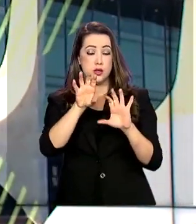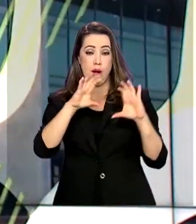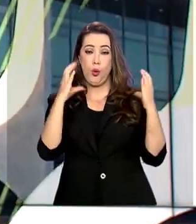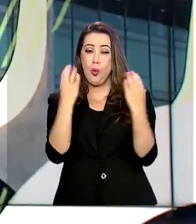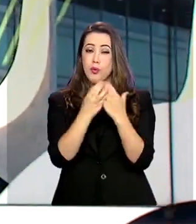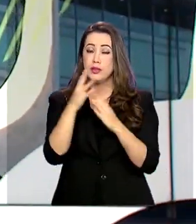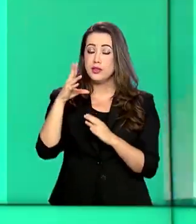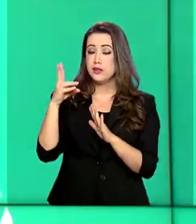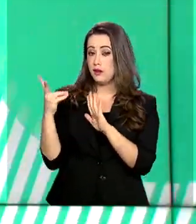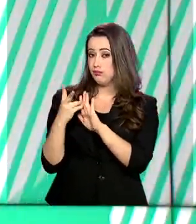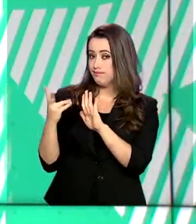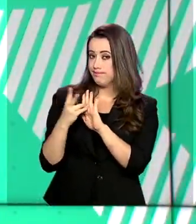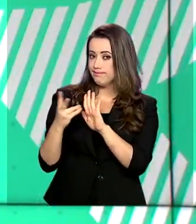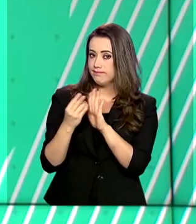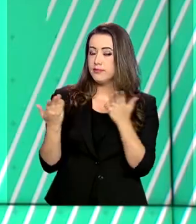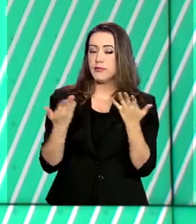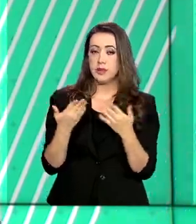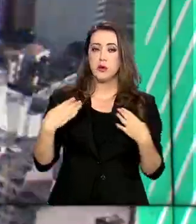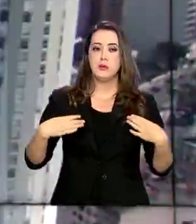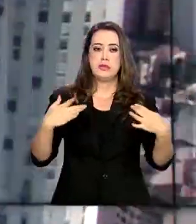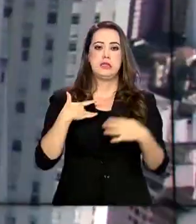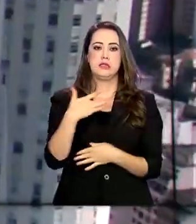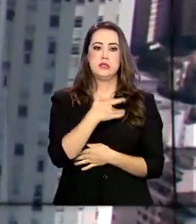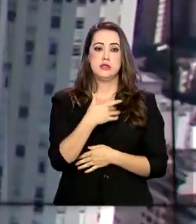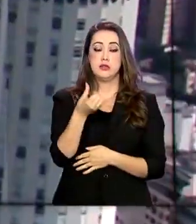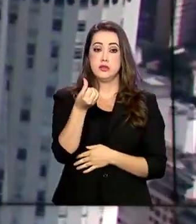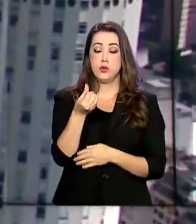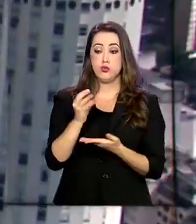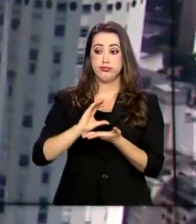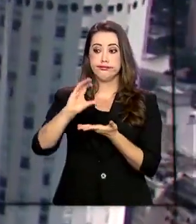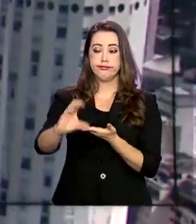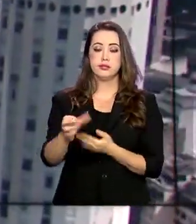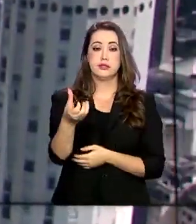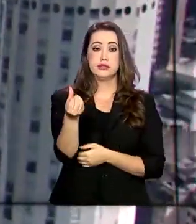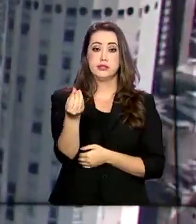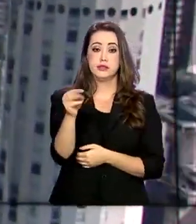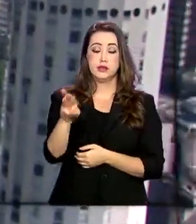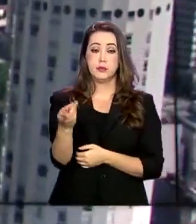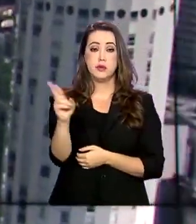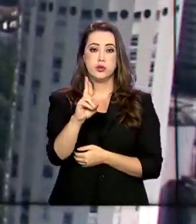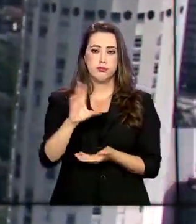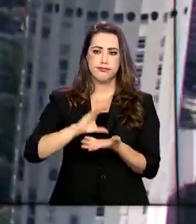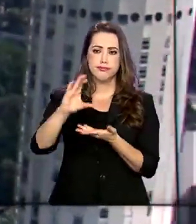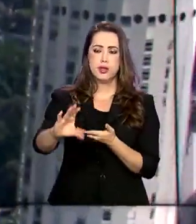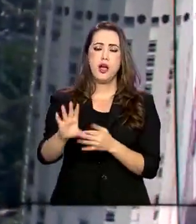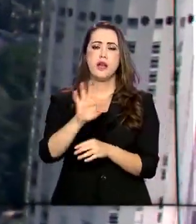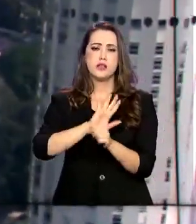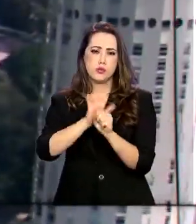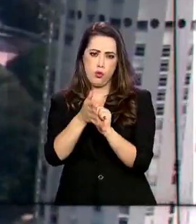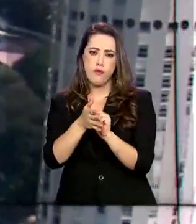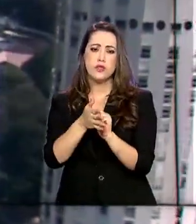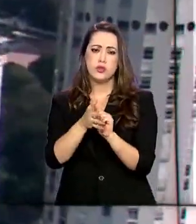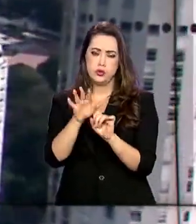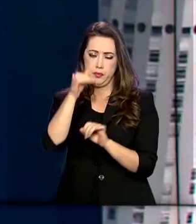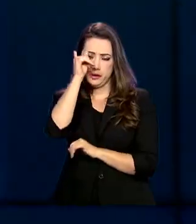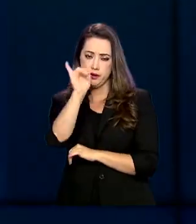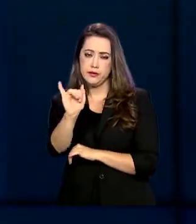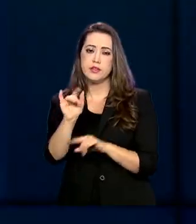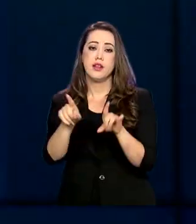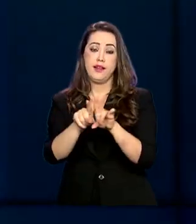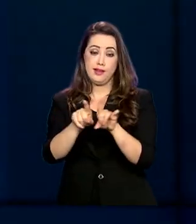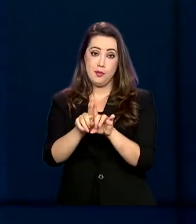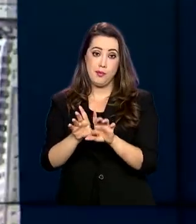cerca de 70 milhões de reais na assistência aos povos que vivem nas aldeias. Esforço que também conta com a participação dos